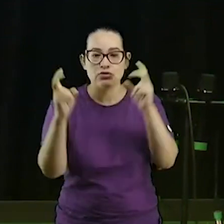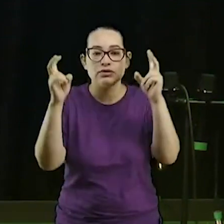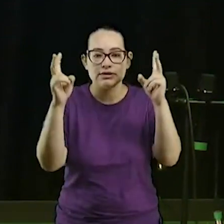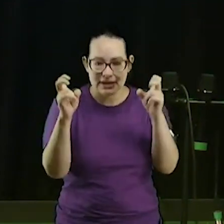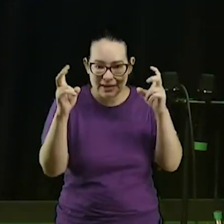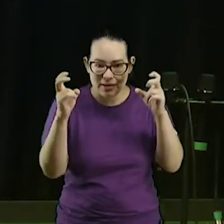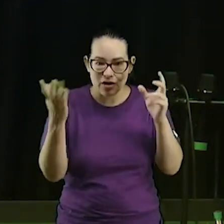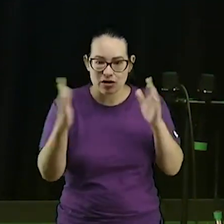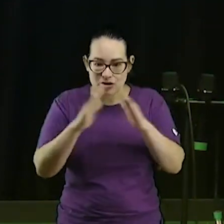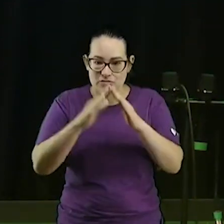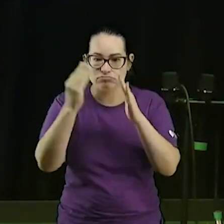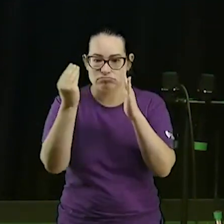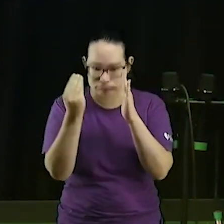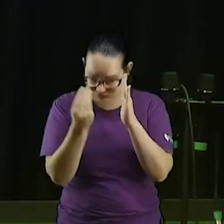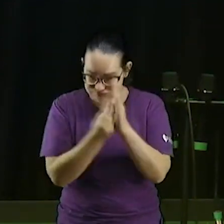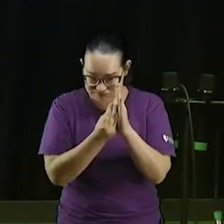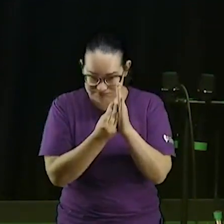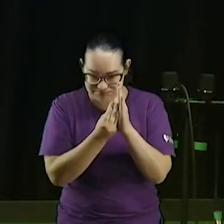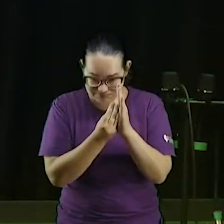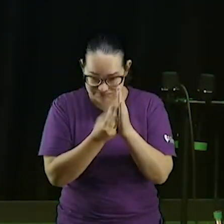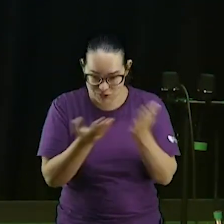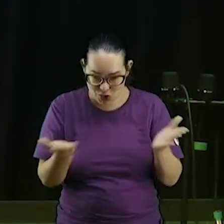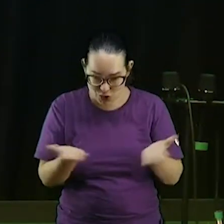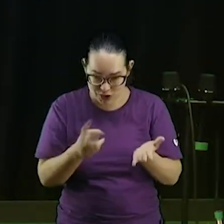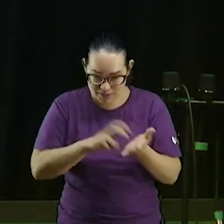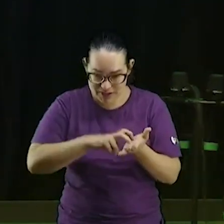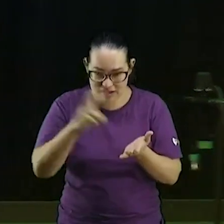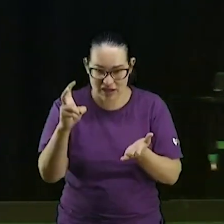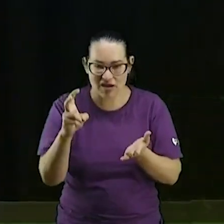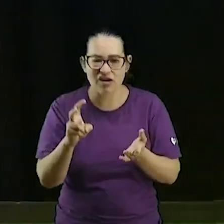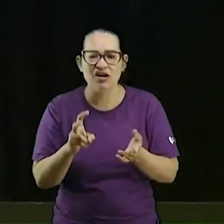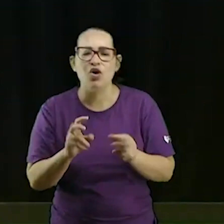Disciplina é você fazer aquilo que você odeia.